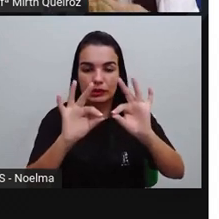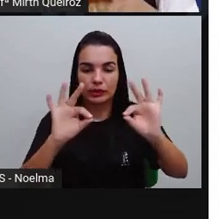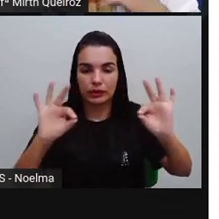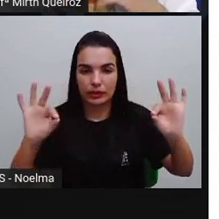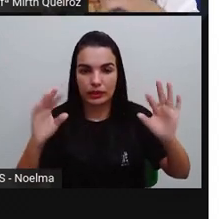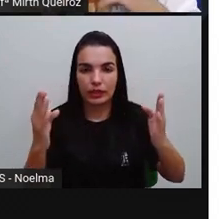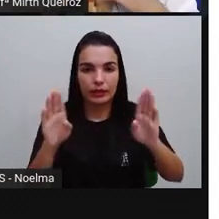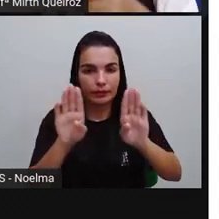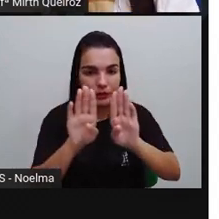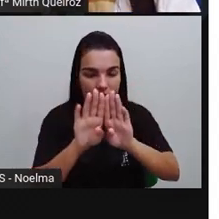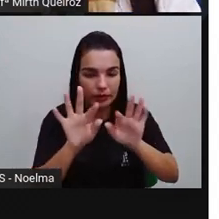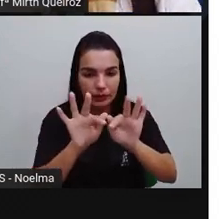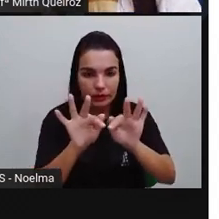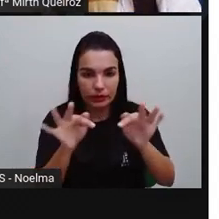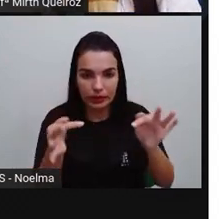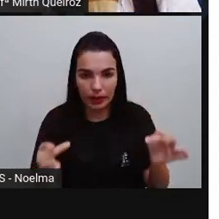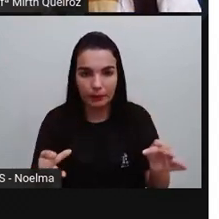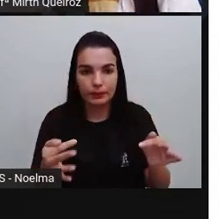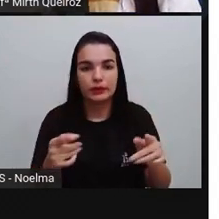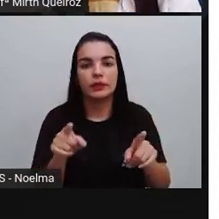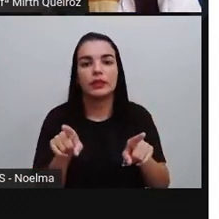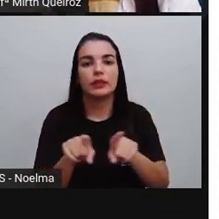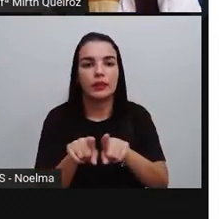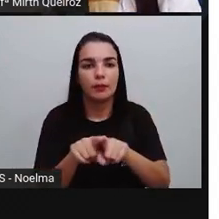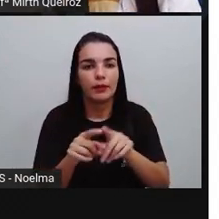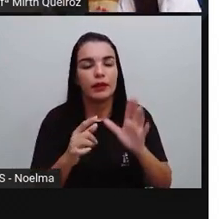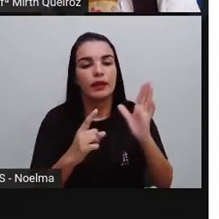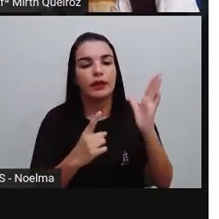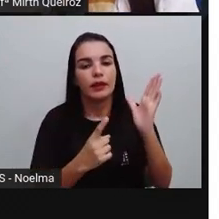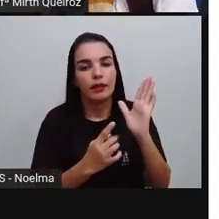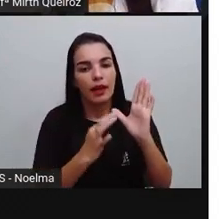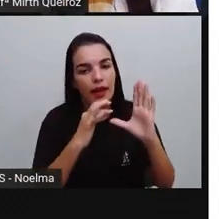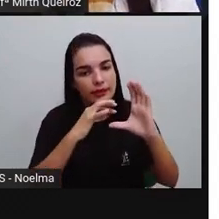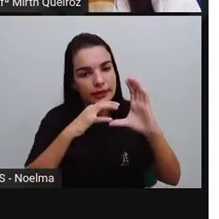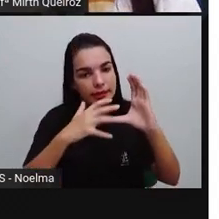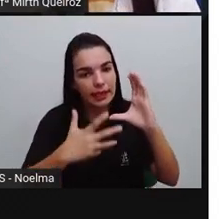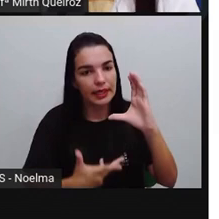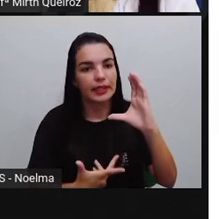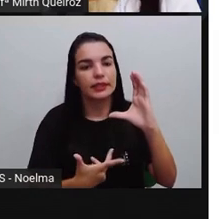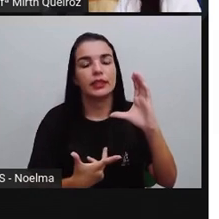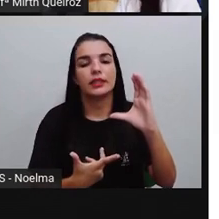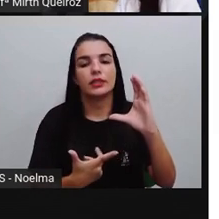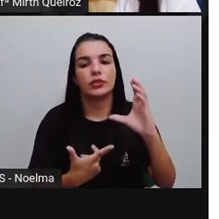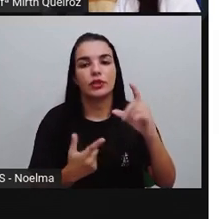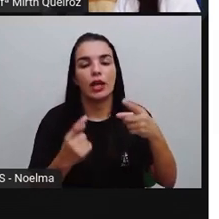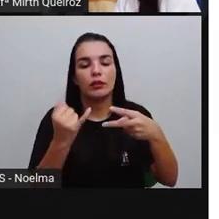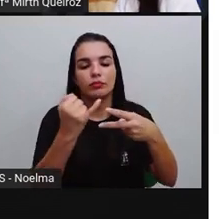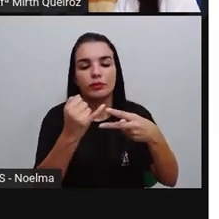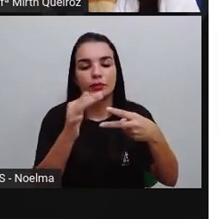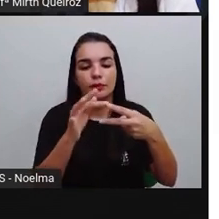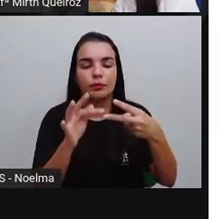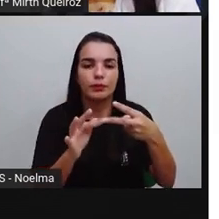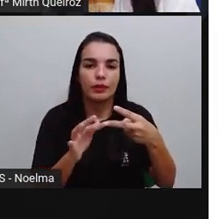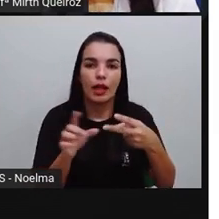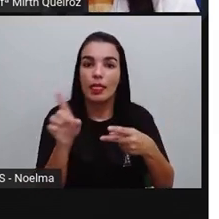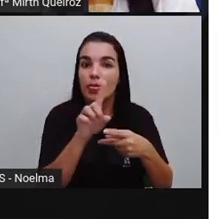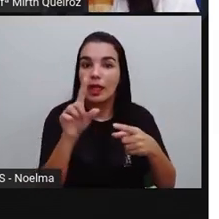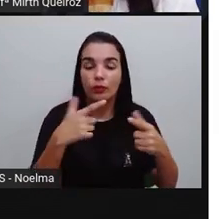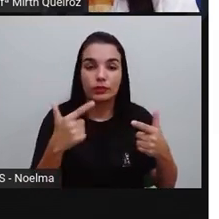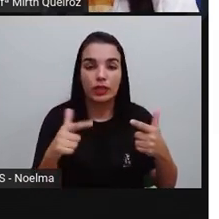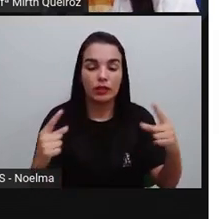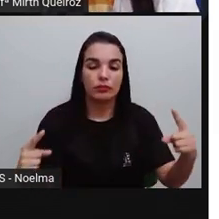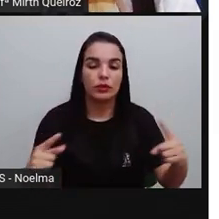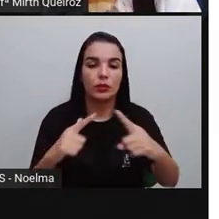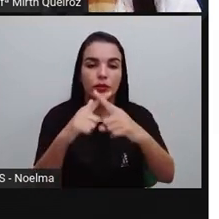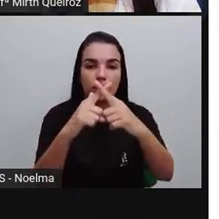polígono fechado simples que é uma das propriedades aí dos polígonos, né? Os segmentos de retas eles não se cruzam.